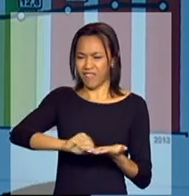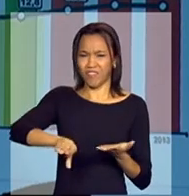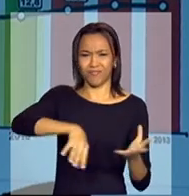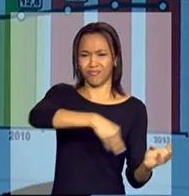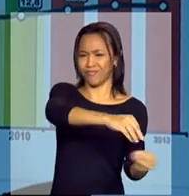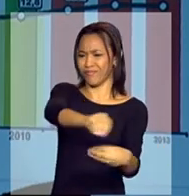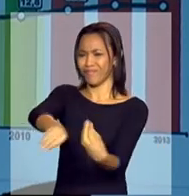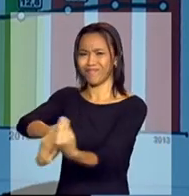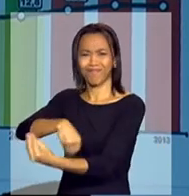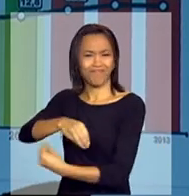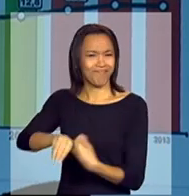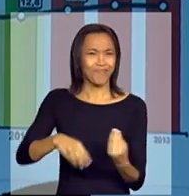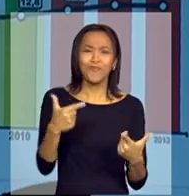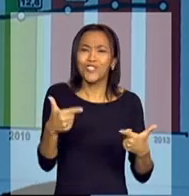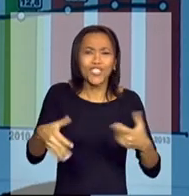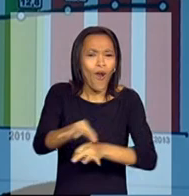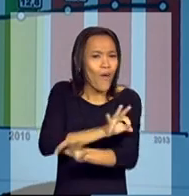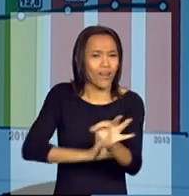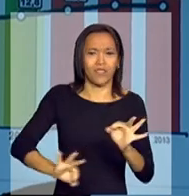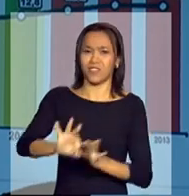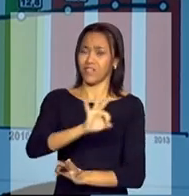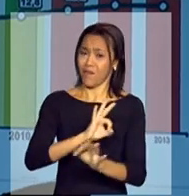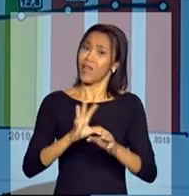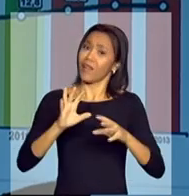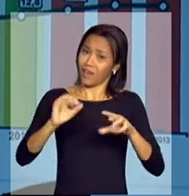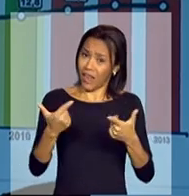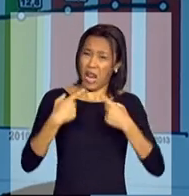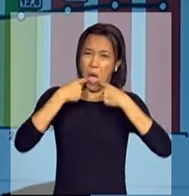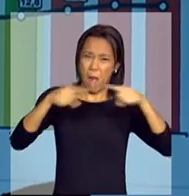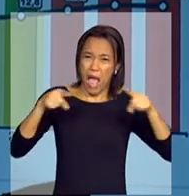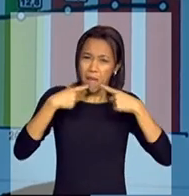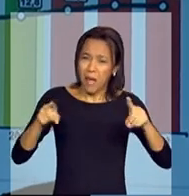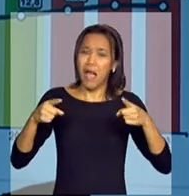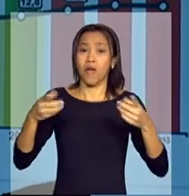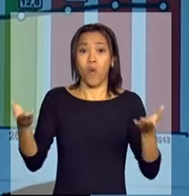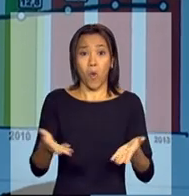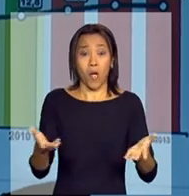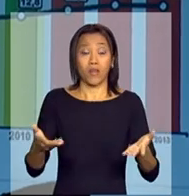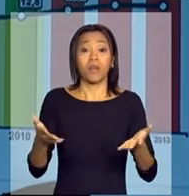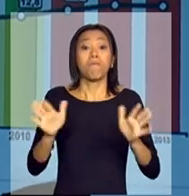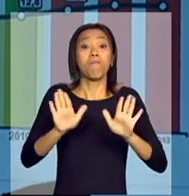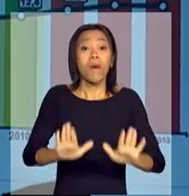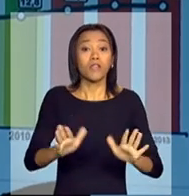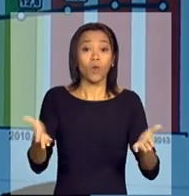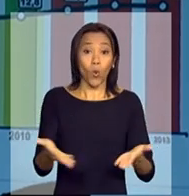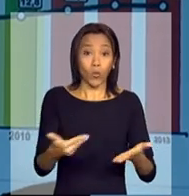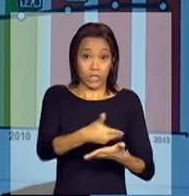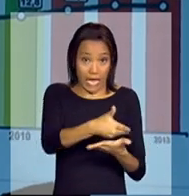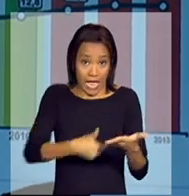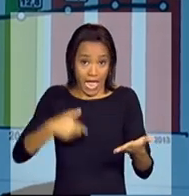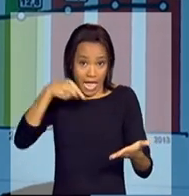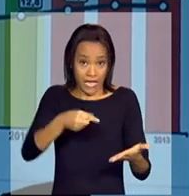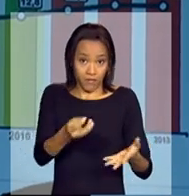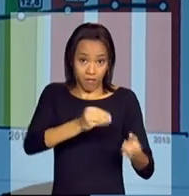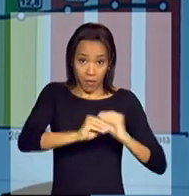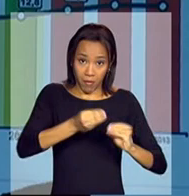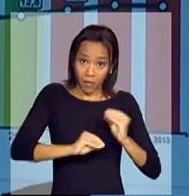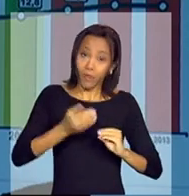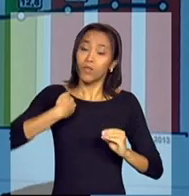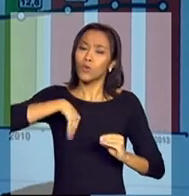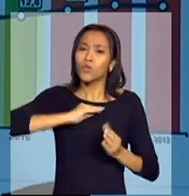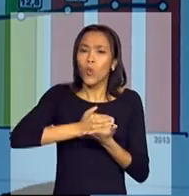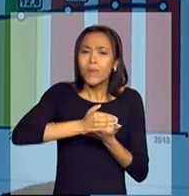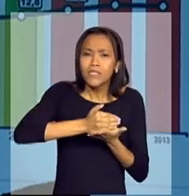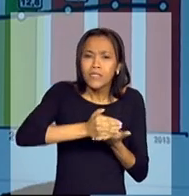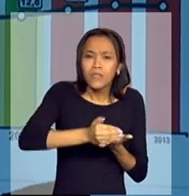um cadastro ainda desorganizado, eu sei que essa uma polêmica grande atualmente, mas o cadastro que a gente teve que começar a construir,